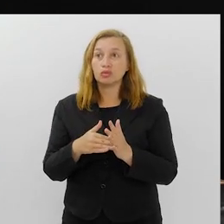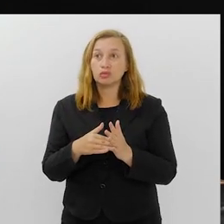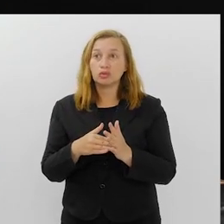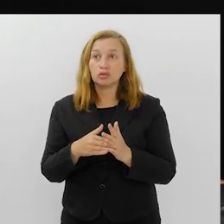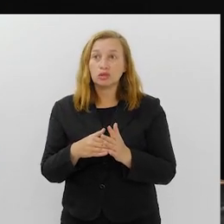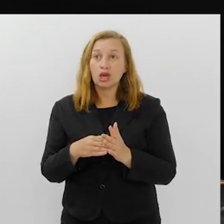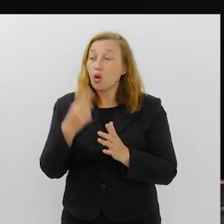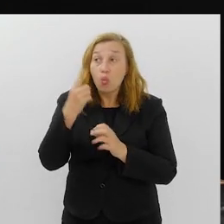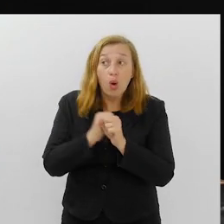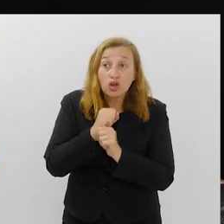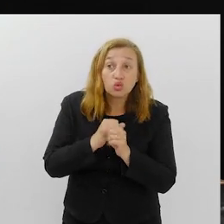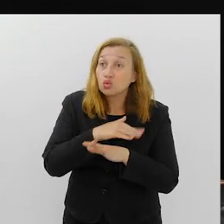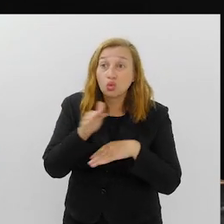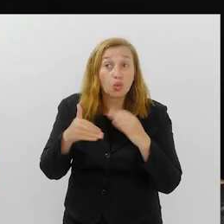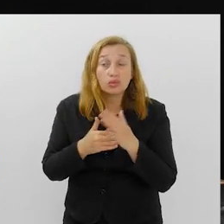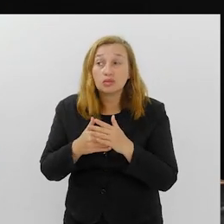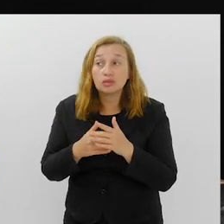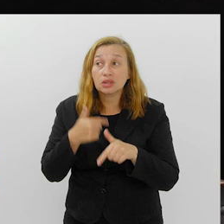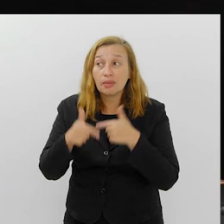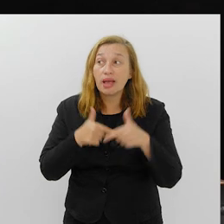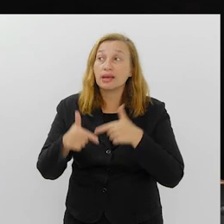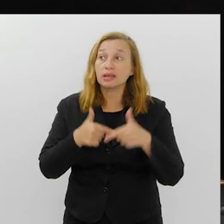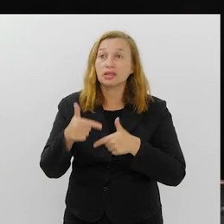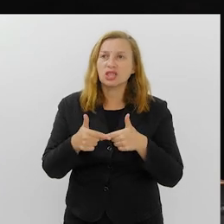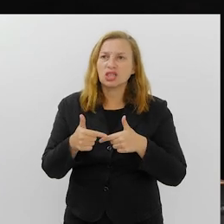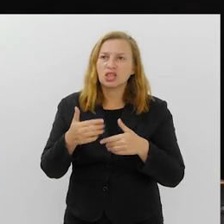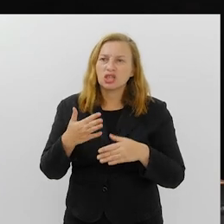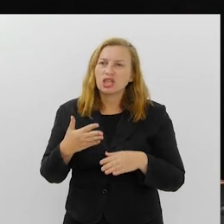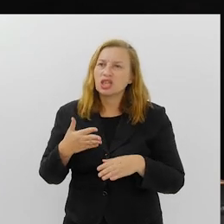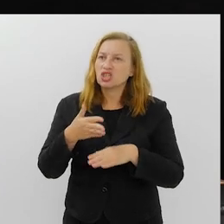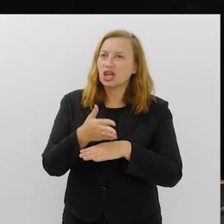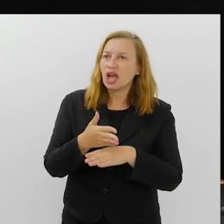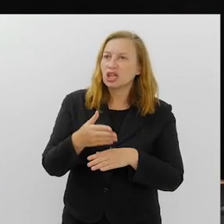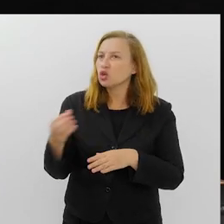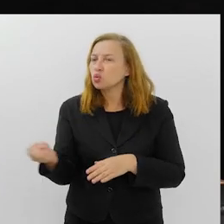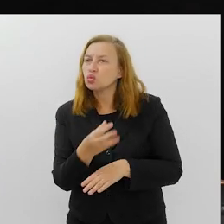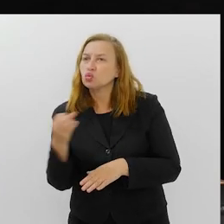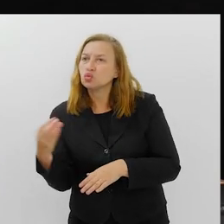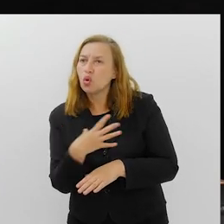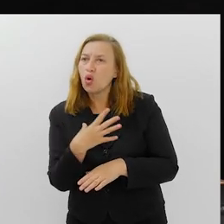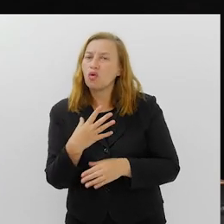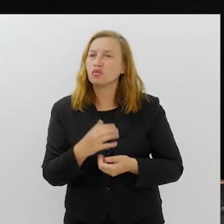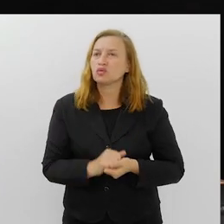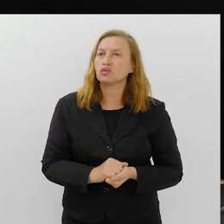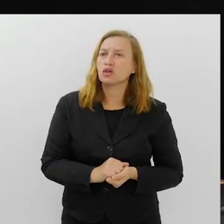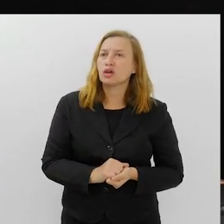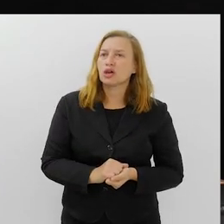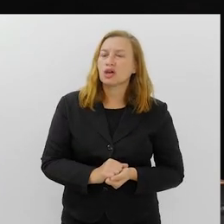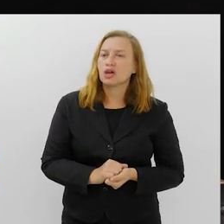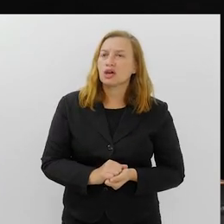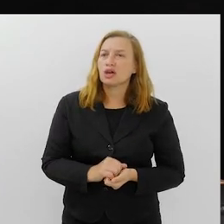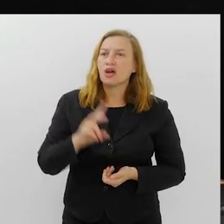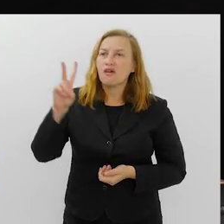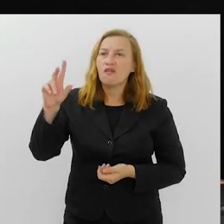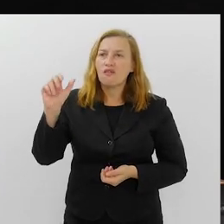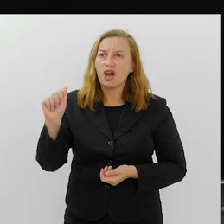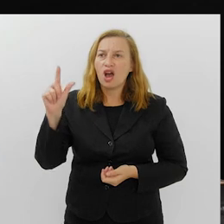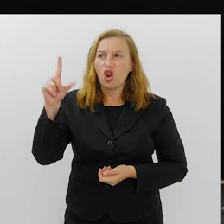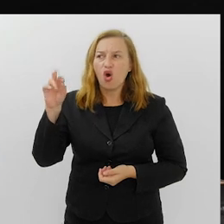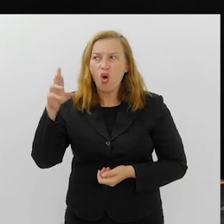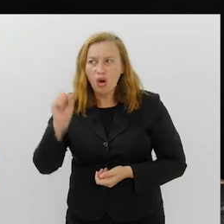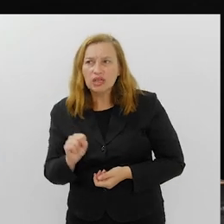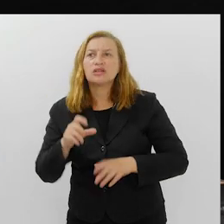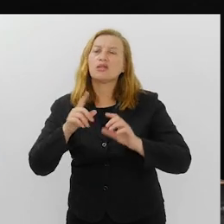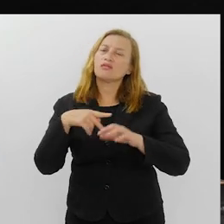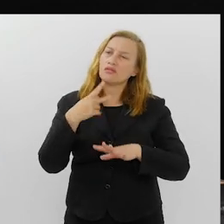É um trabalho de um ano todo. É verdade. E essa chegada dos novos valores, vamos falar assim, eu acho que a gente está